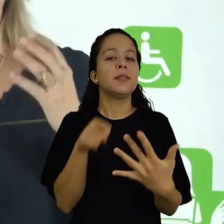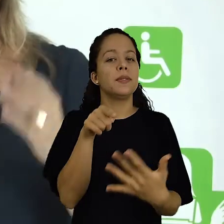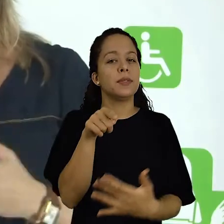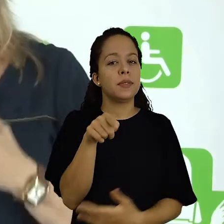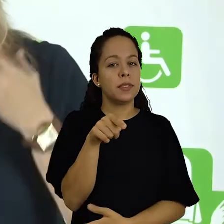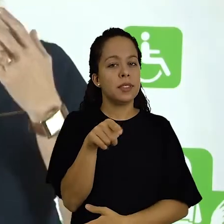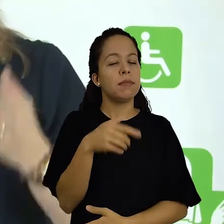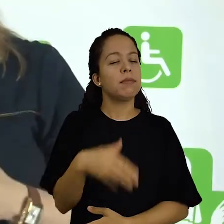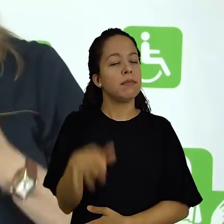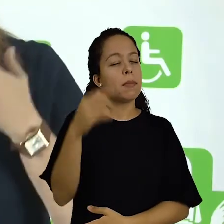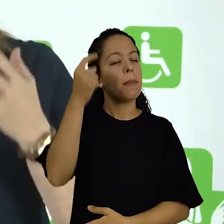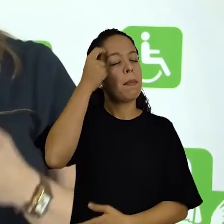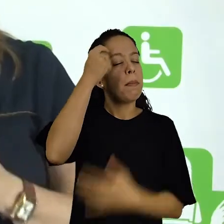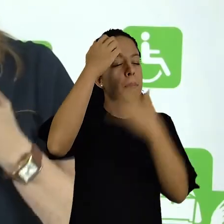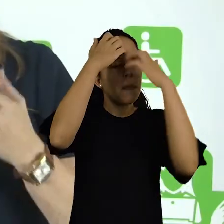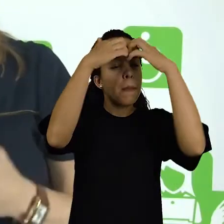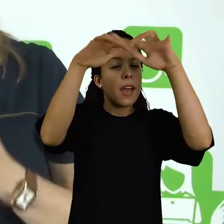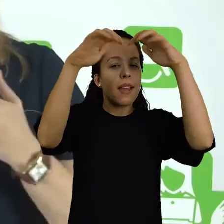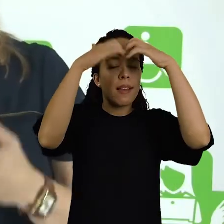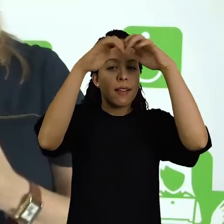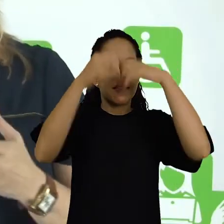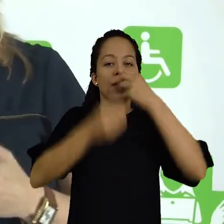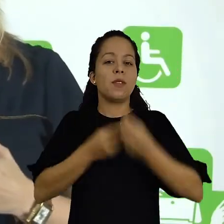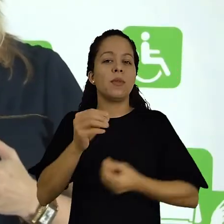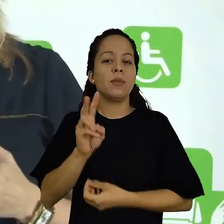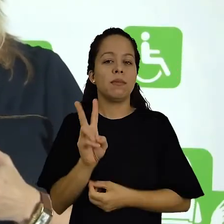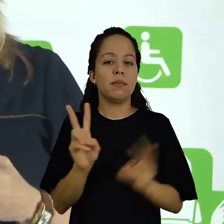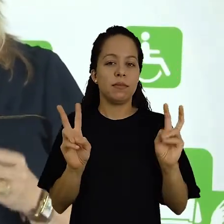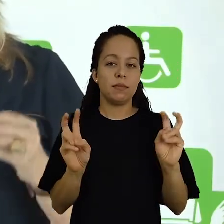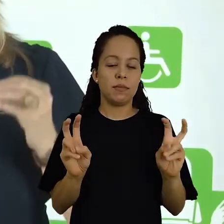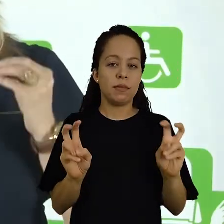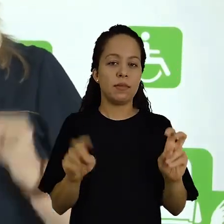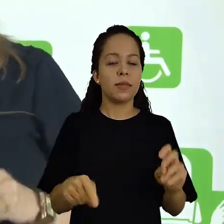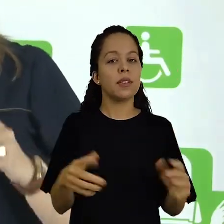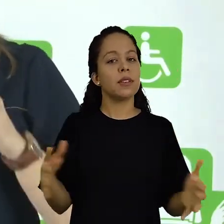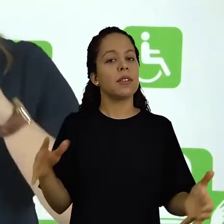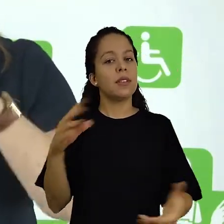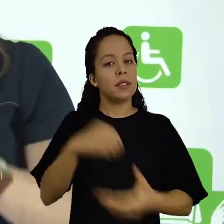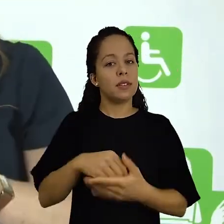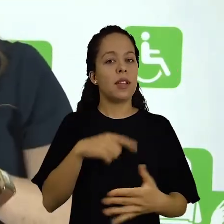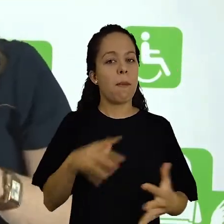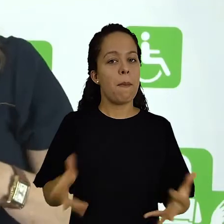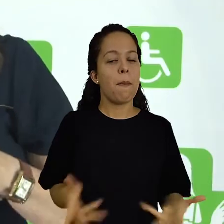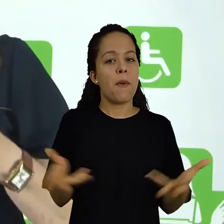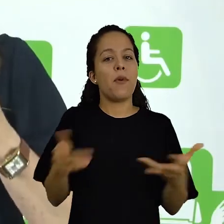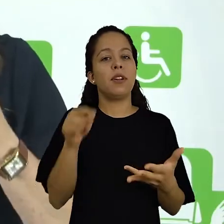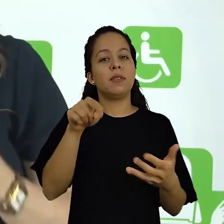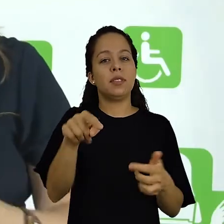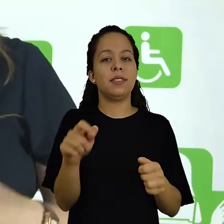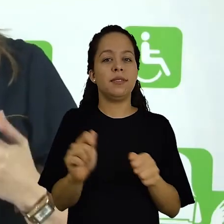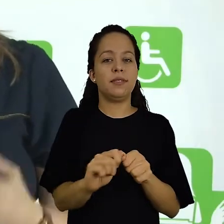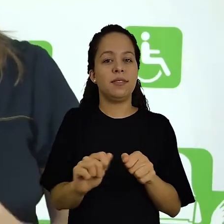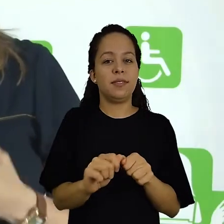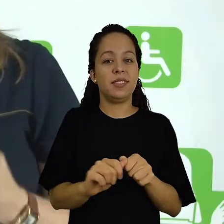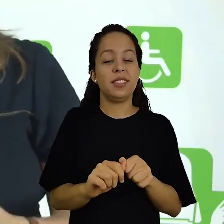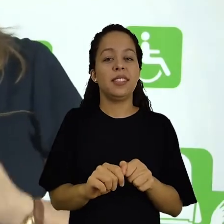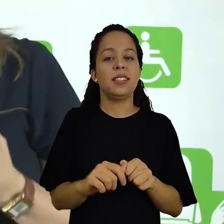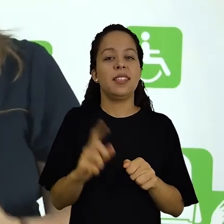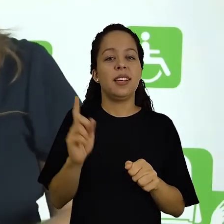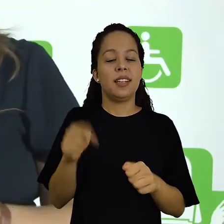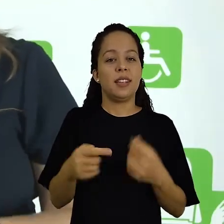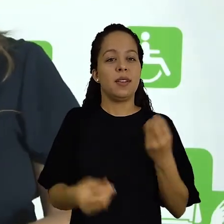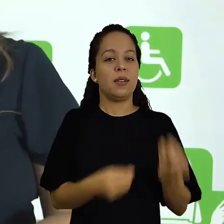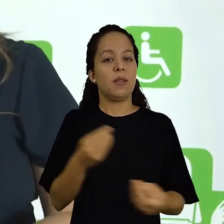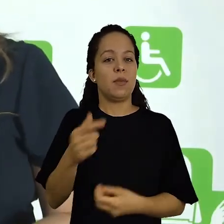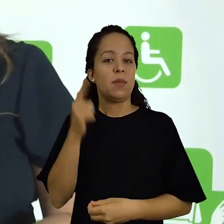Essas e tantas outras que você vai pensando diante do assunto e que motivam você